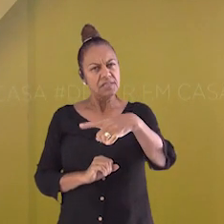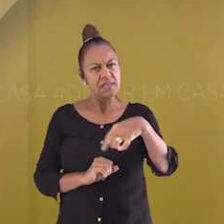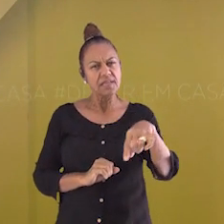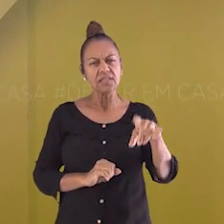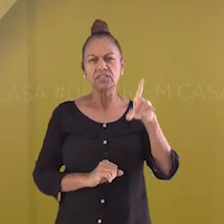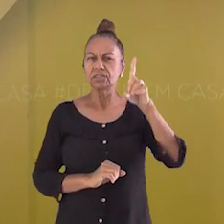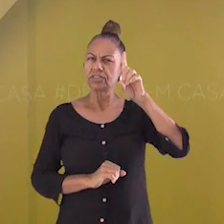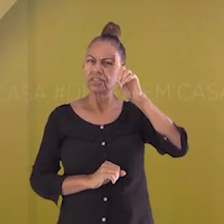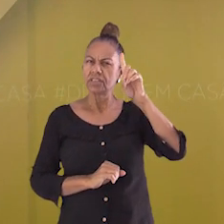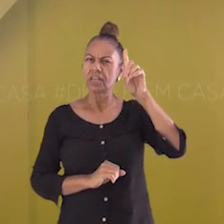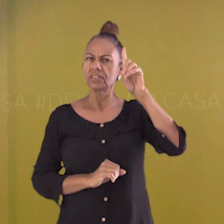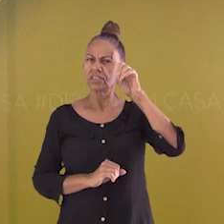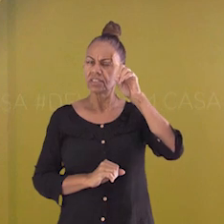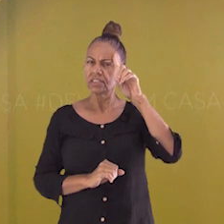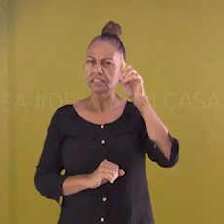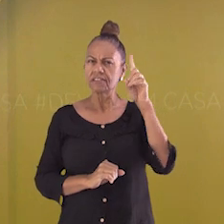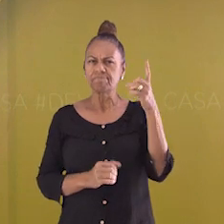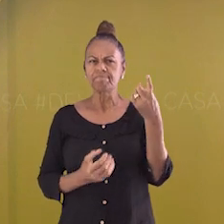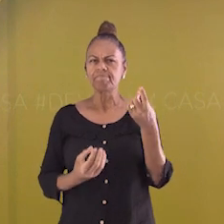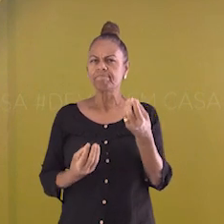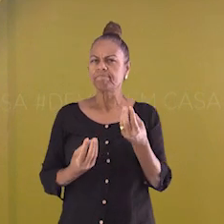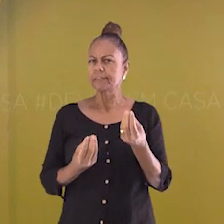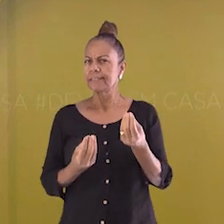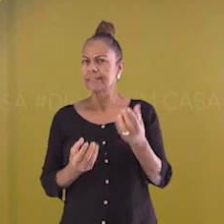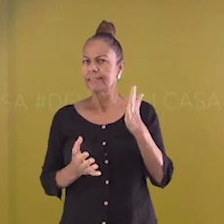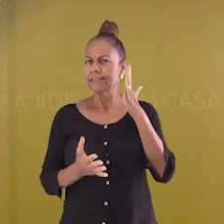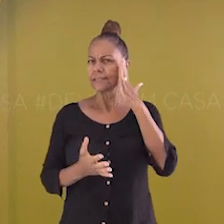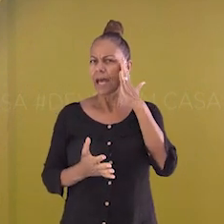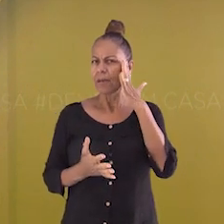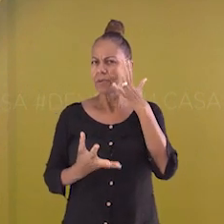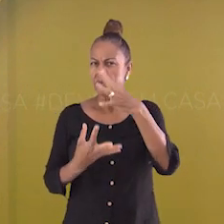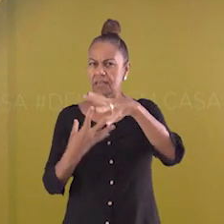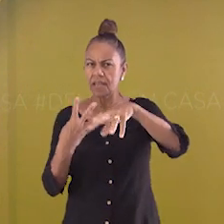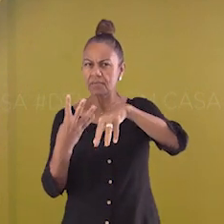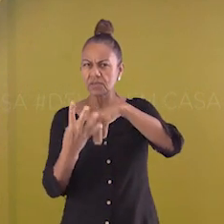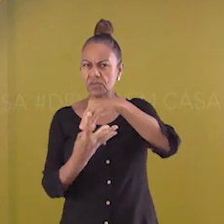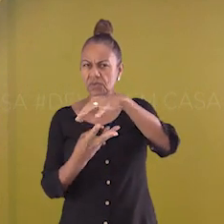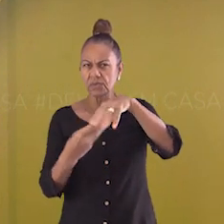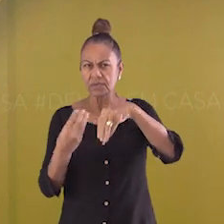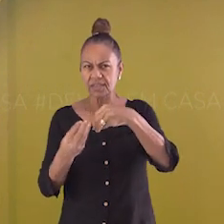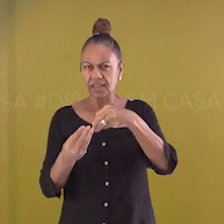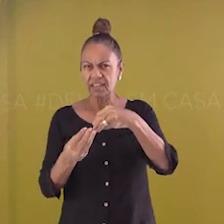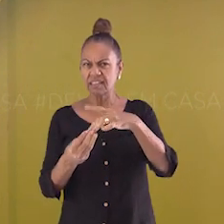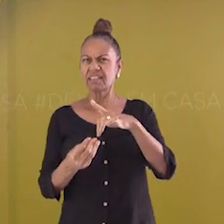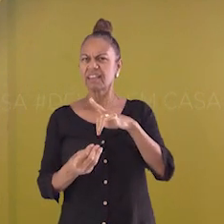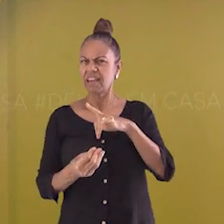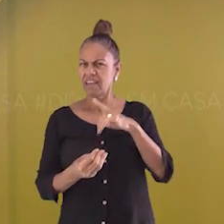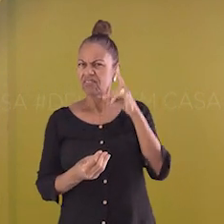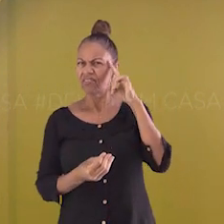no seu dia a dia? Peraí, mas você sabe o que são misturas?